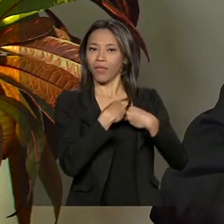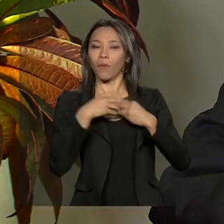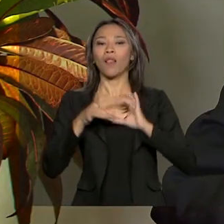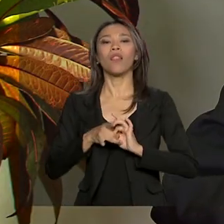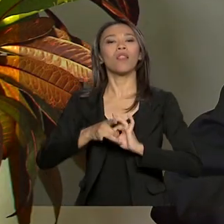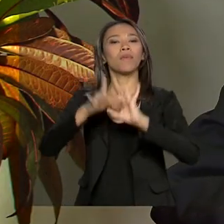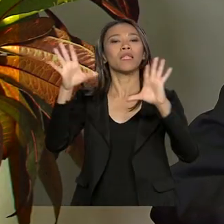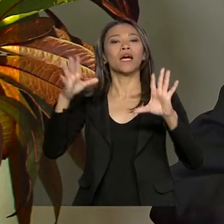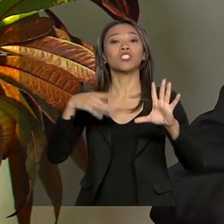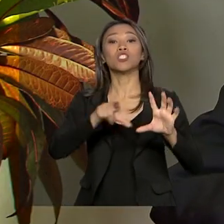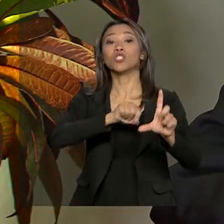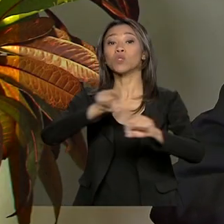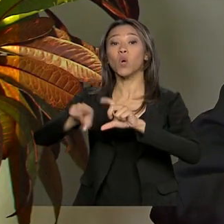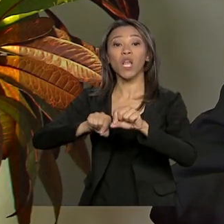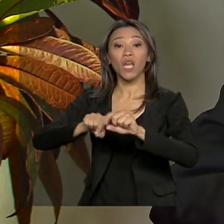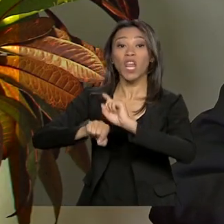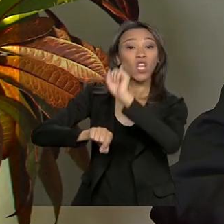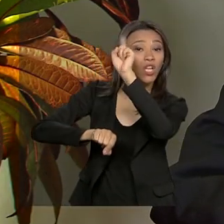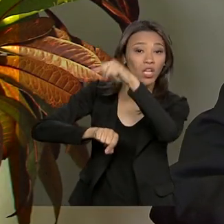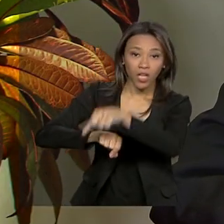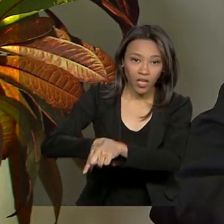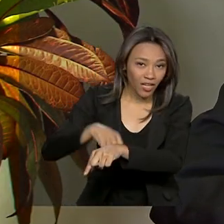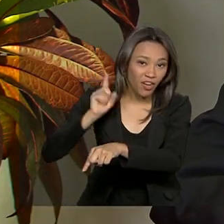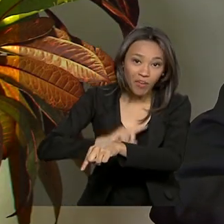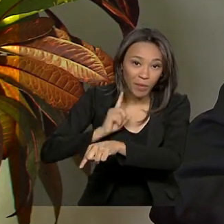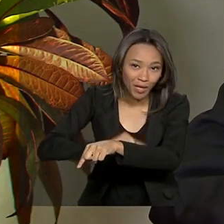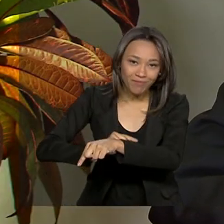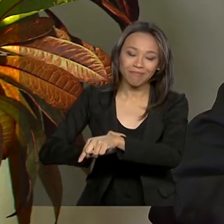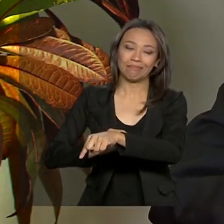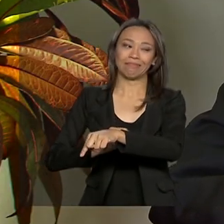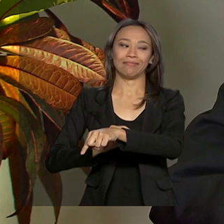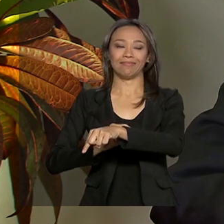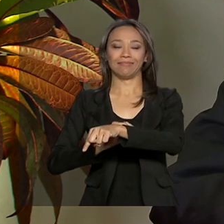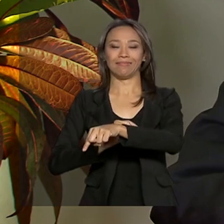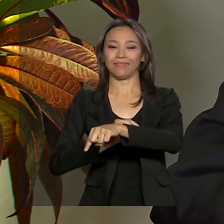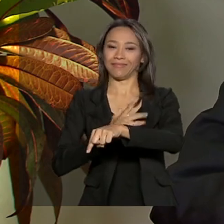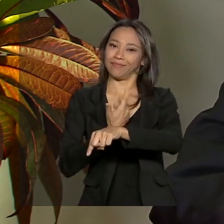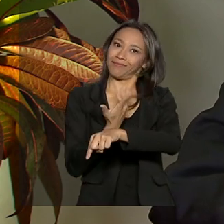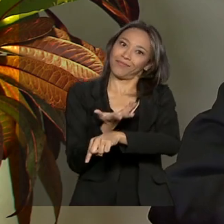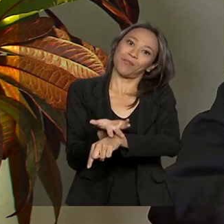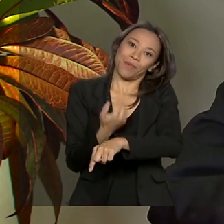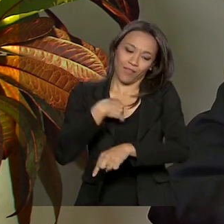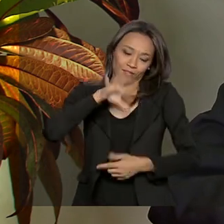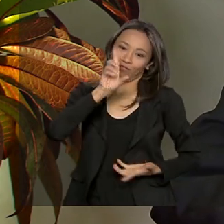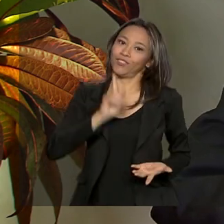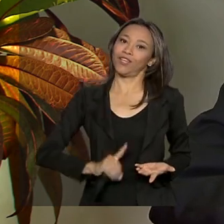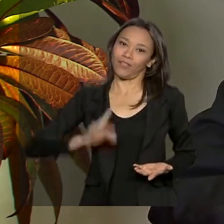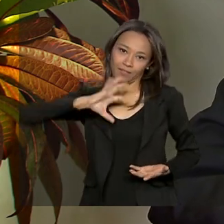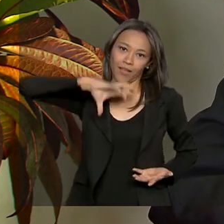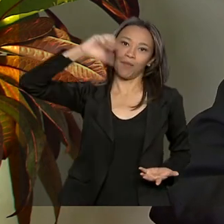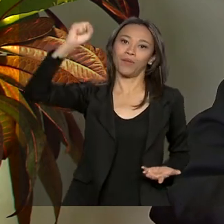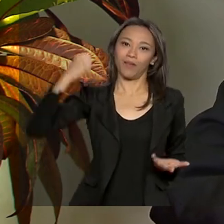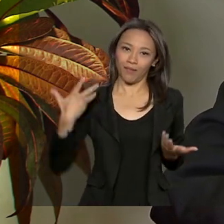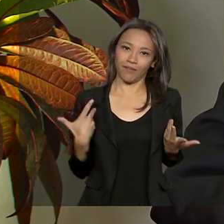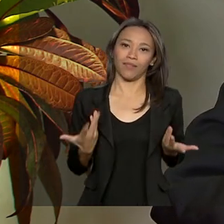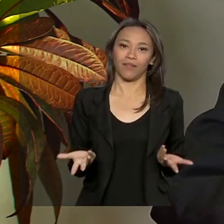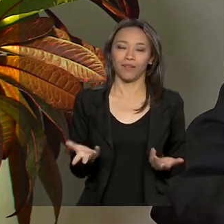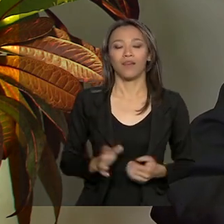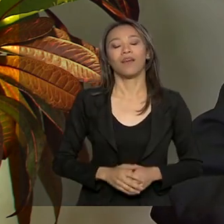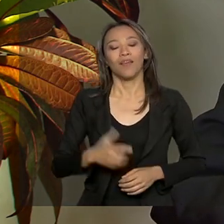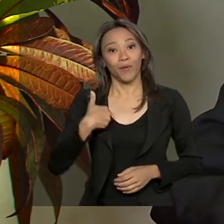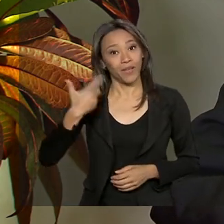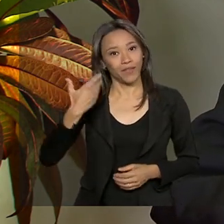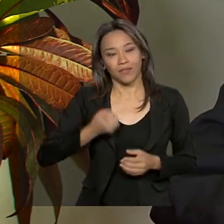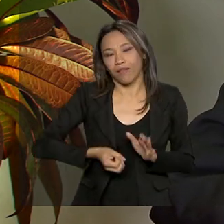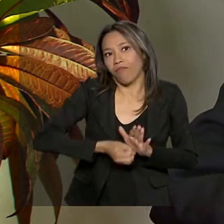escolher qualquer clube no Rio de Janeiro desde que fosse Flamengo. E eu acho que eu tenho direito de ser campeão de vez em quando, eu gostaria de ser